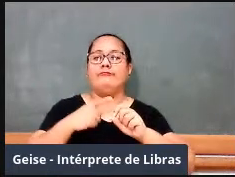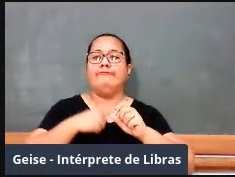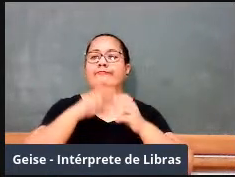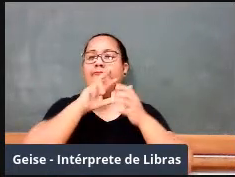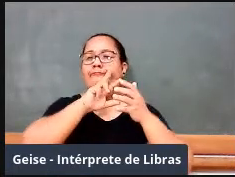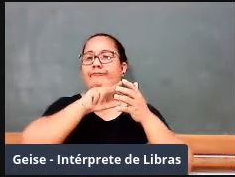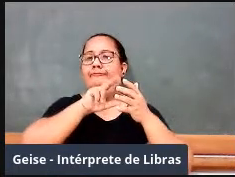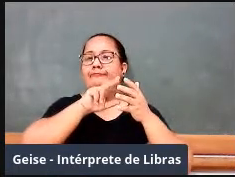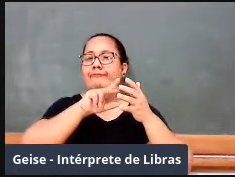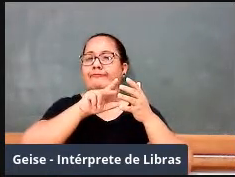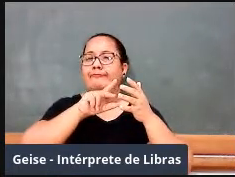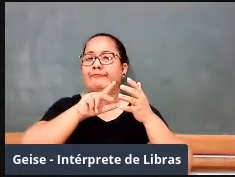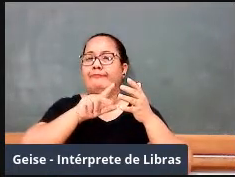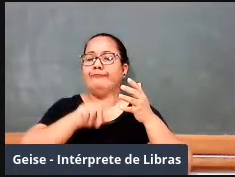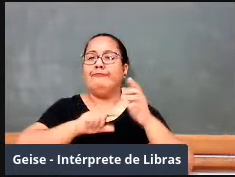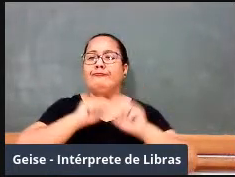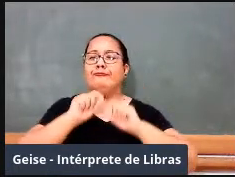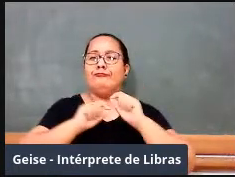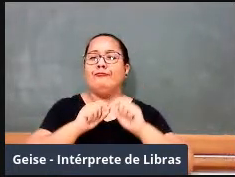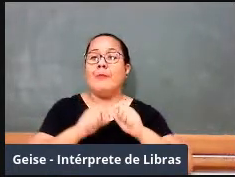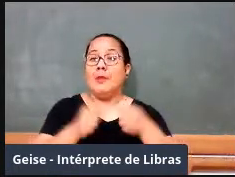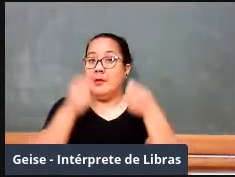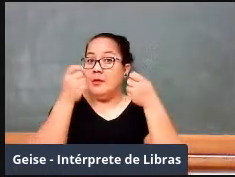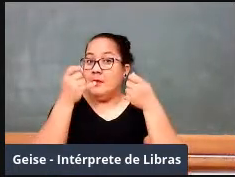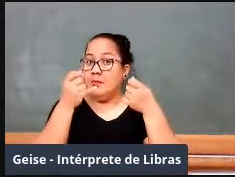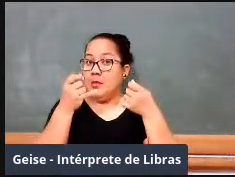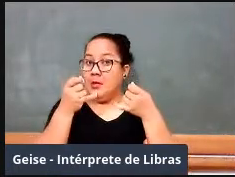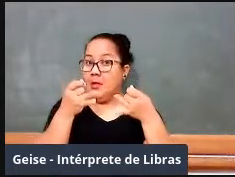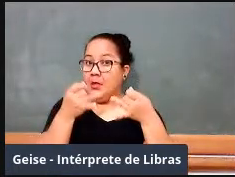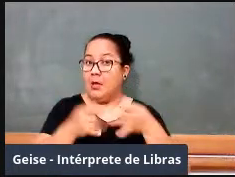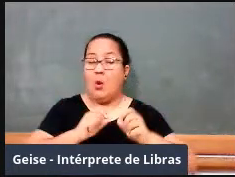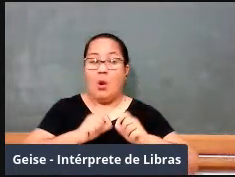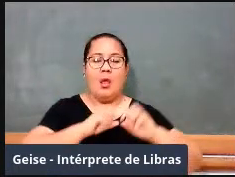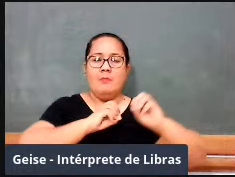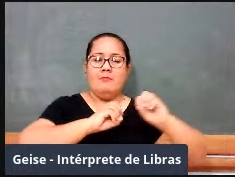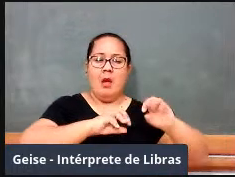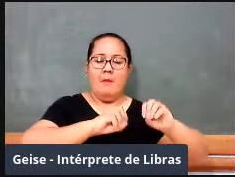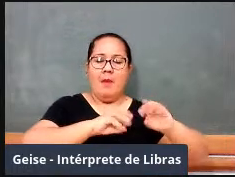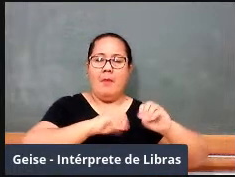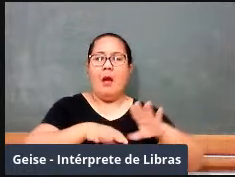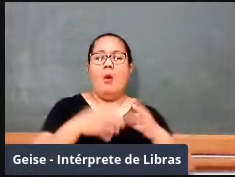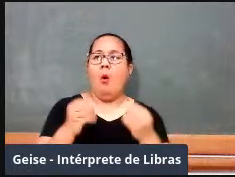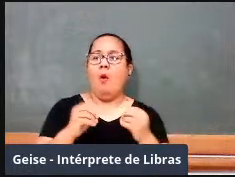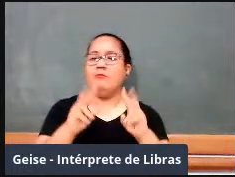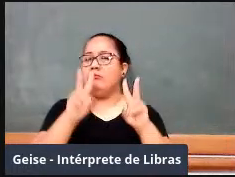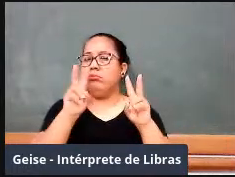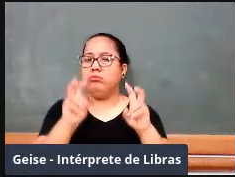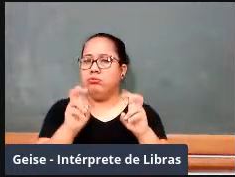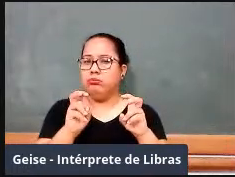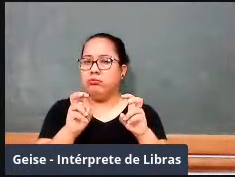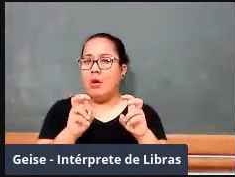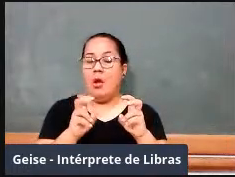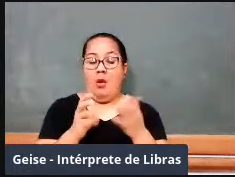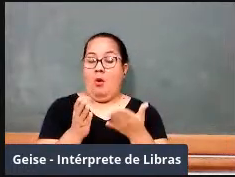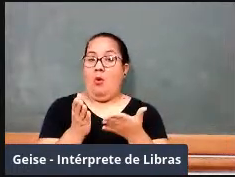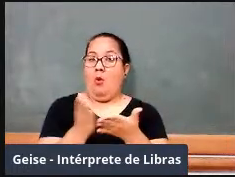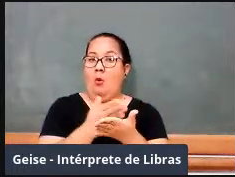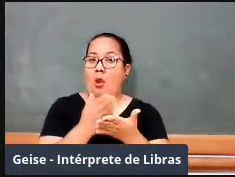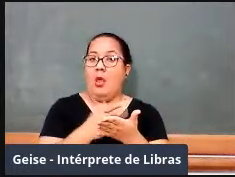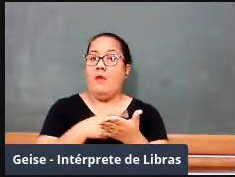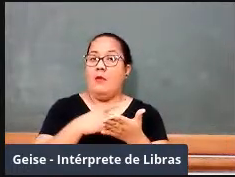não é? O José Fernandes Alpoim escreve, fruto das suas aulas, o seguinte, esse livro compreende aritmética,